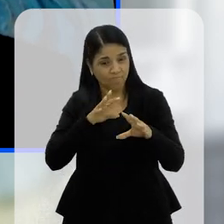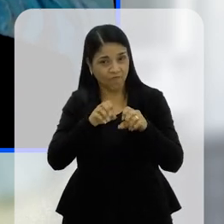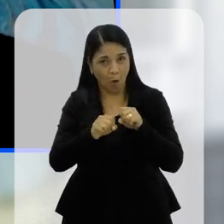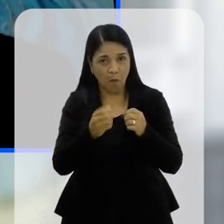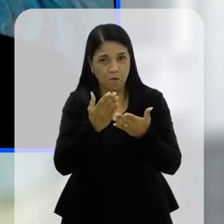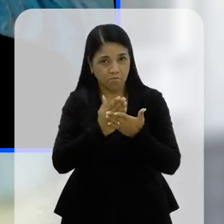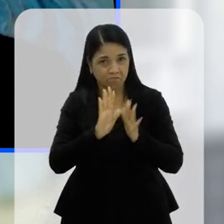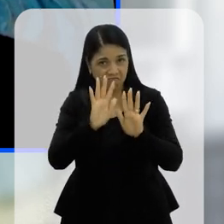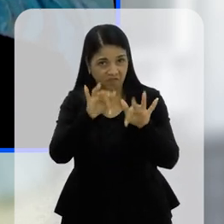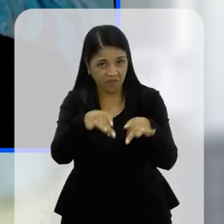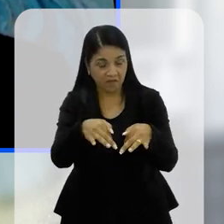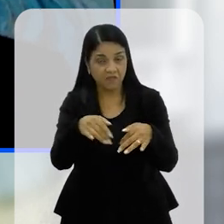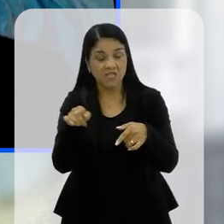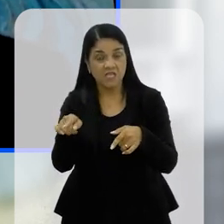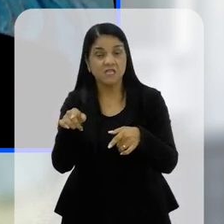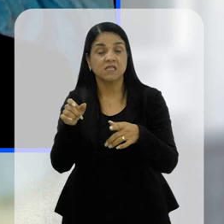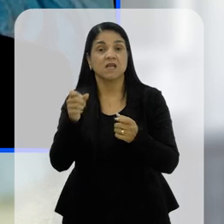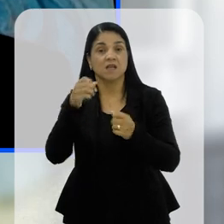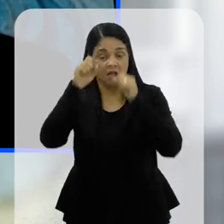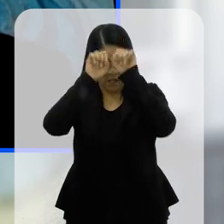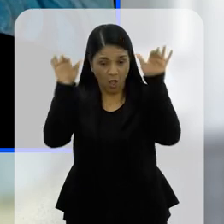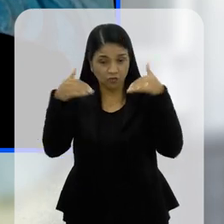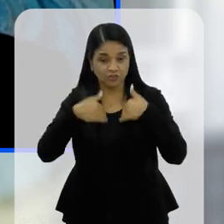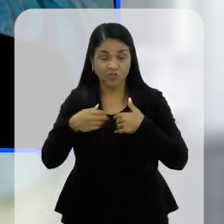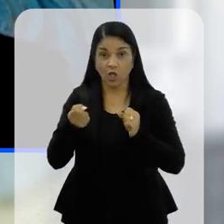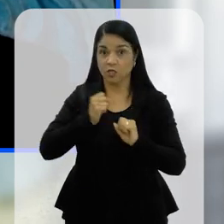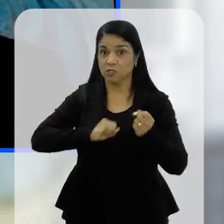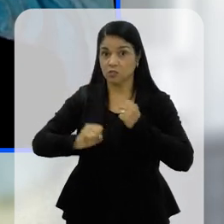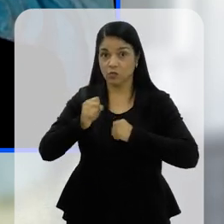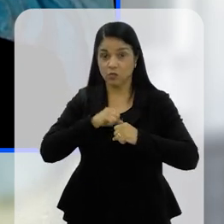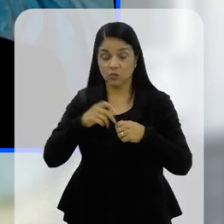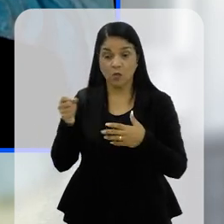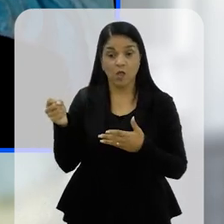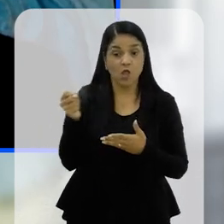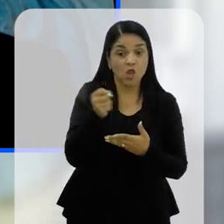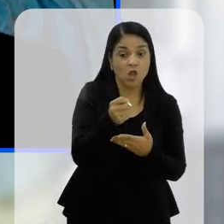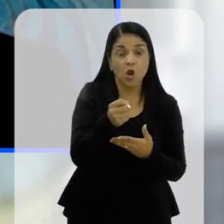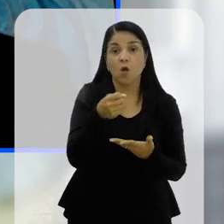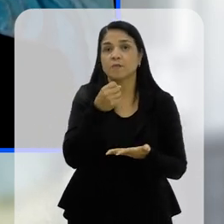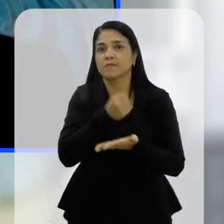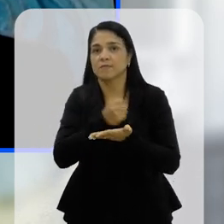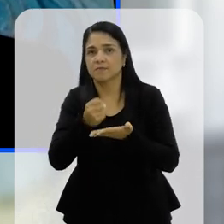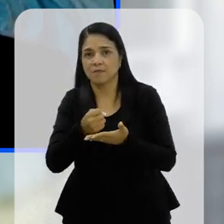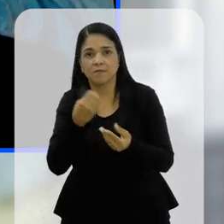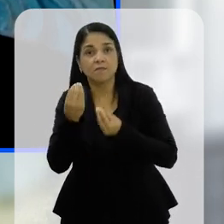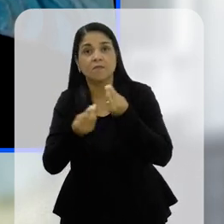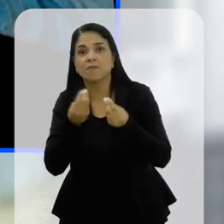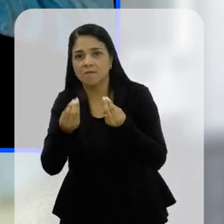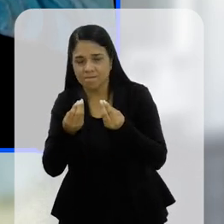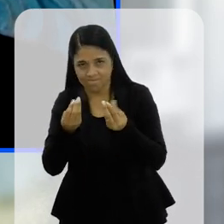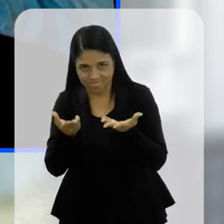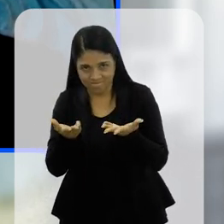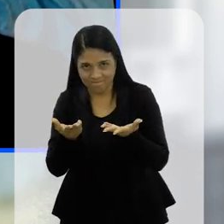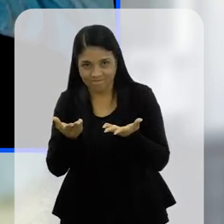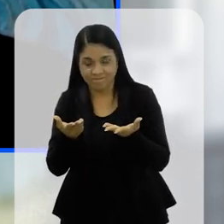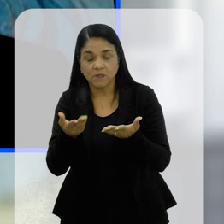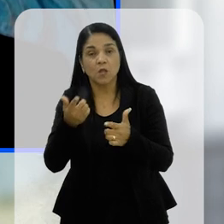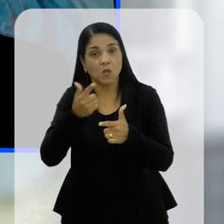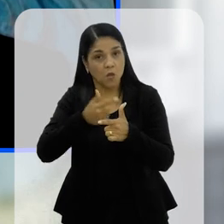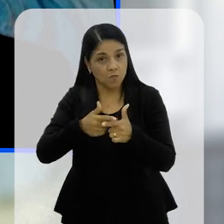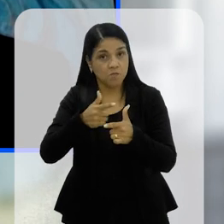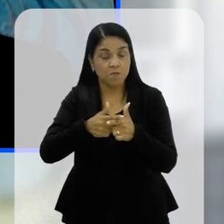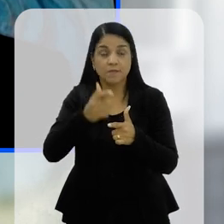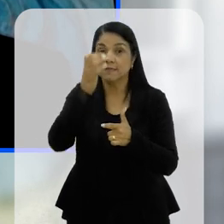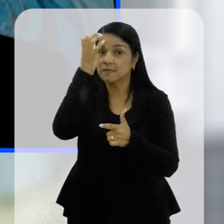da escola, ele fica mais ocioso, a questão dele no mercado de trabalho. Então, hoje, nós estamos aí